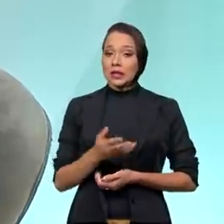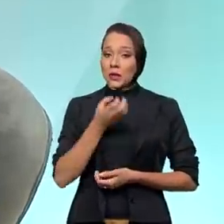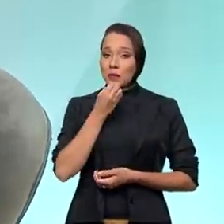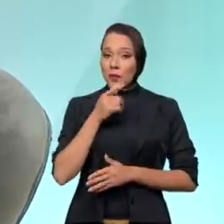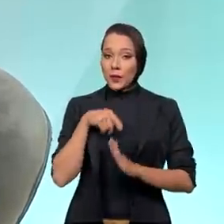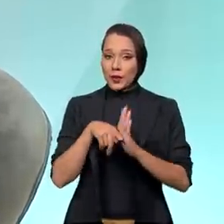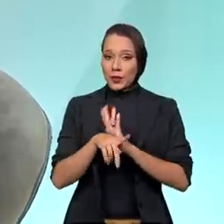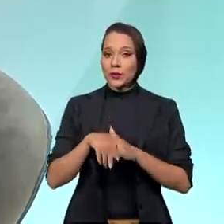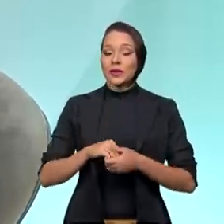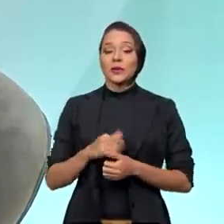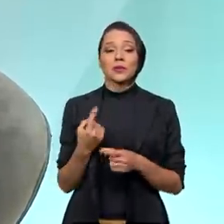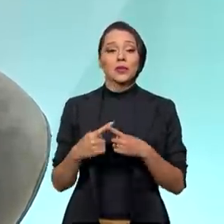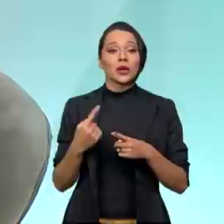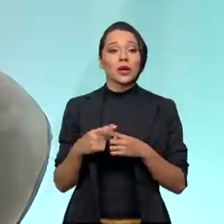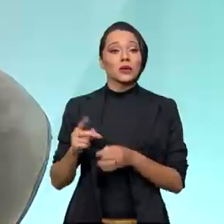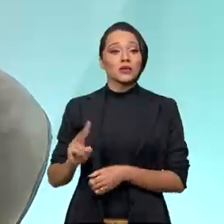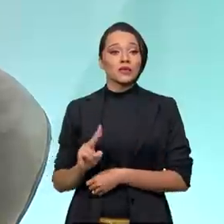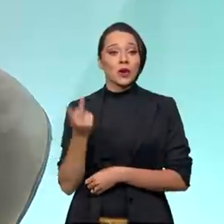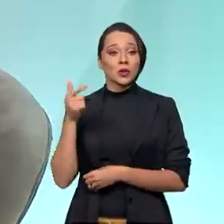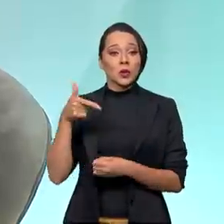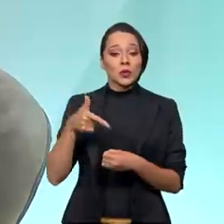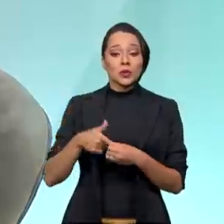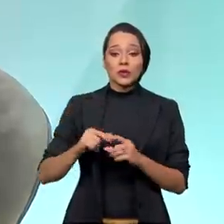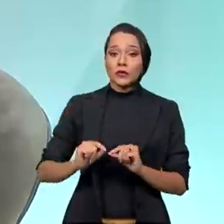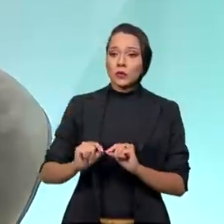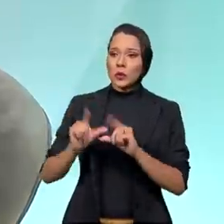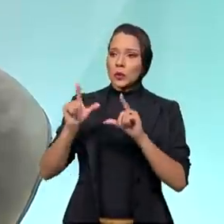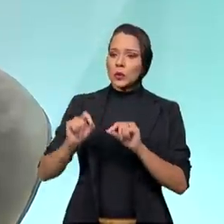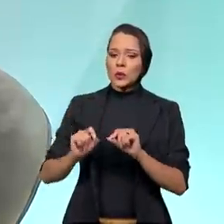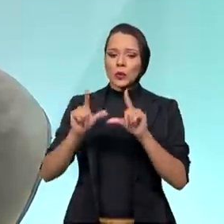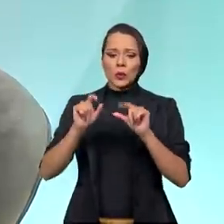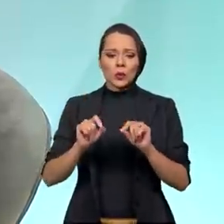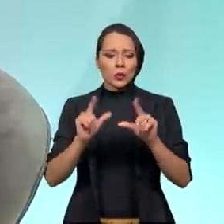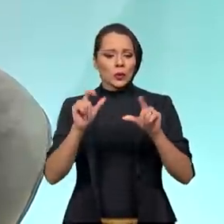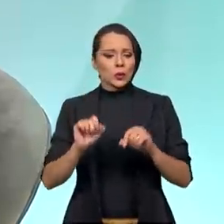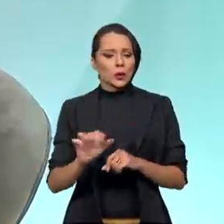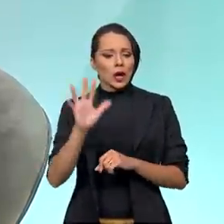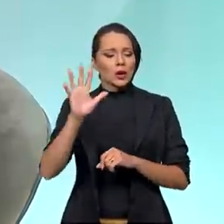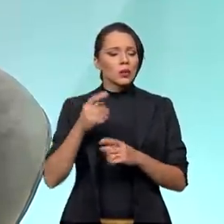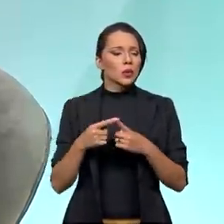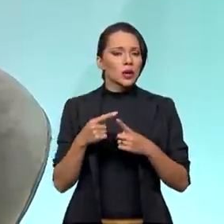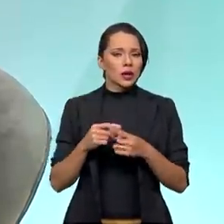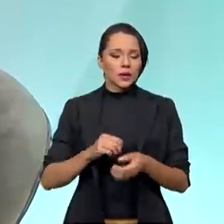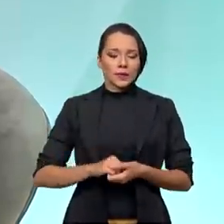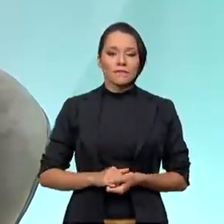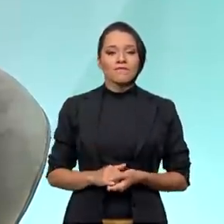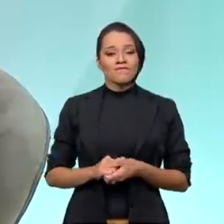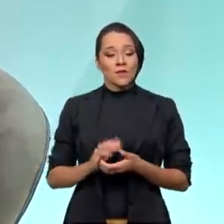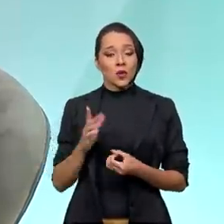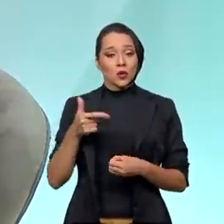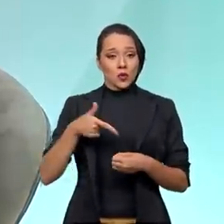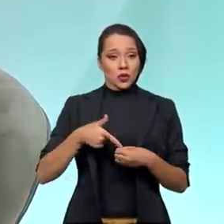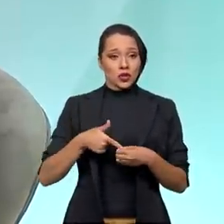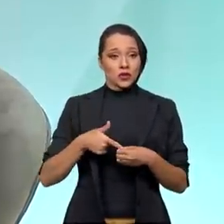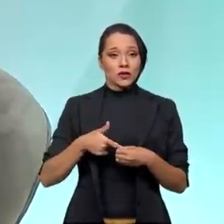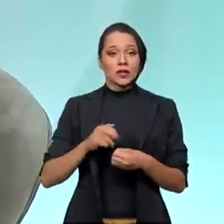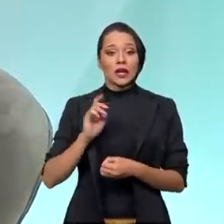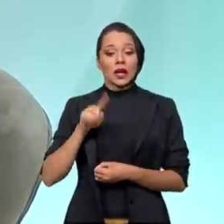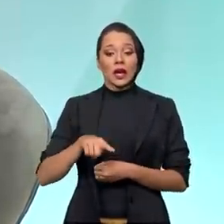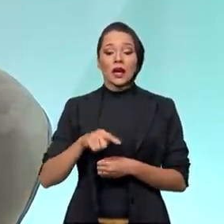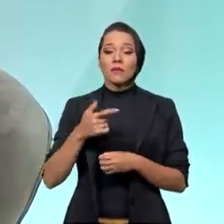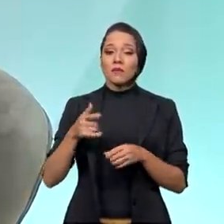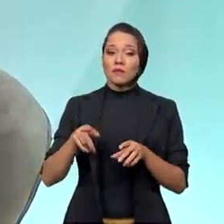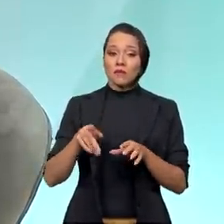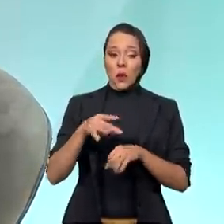pergunta, Paulo. Por que os preços dos combustíveis sobem? Então, o primeiro ponto é o seguinte, os combustíveis são derivados do